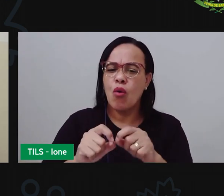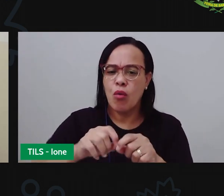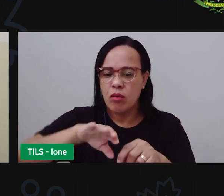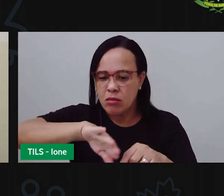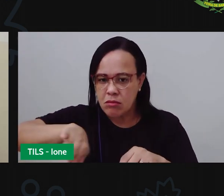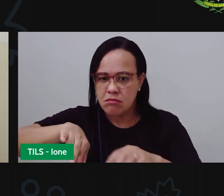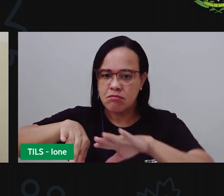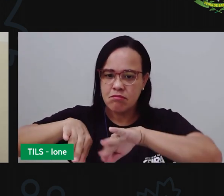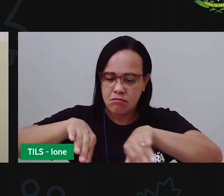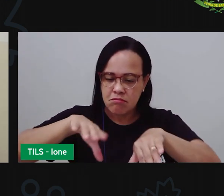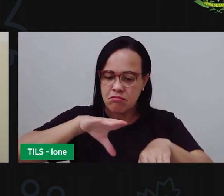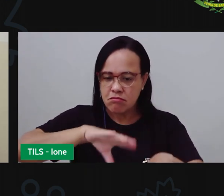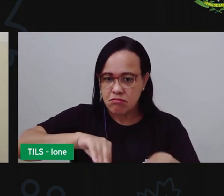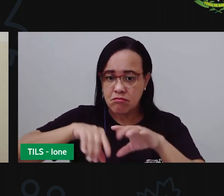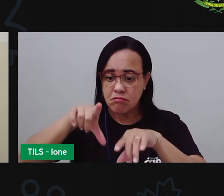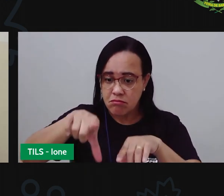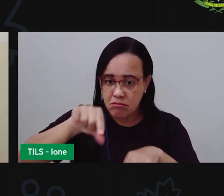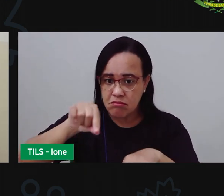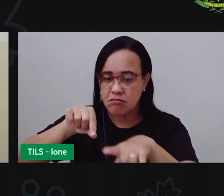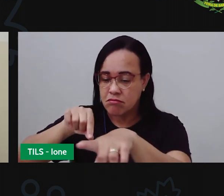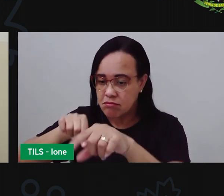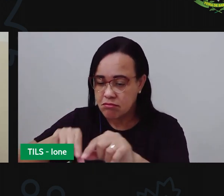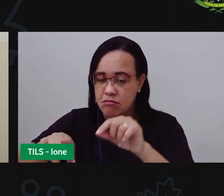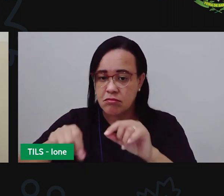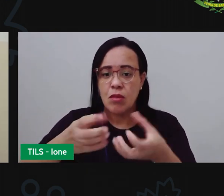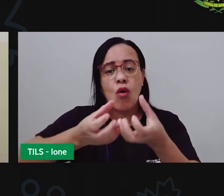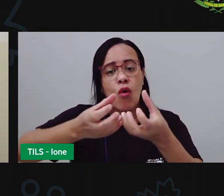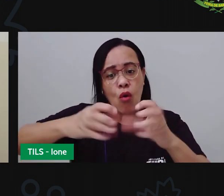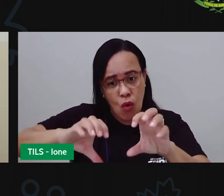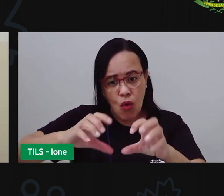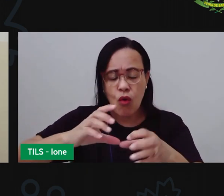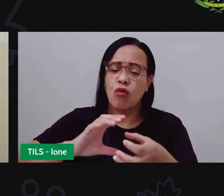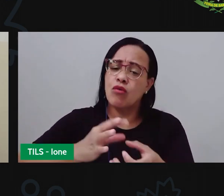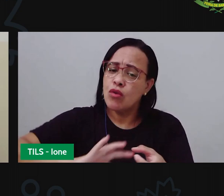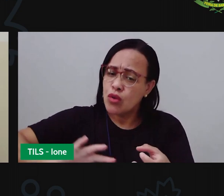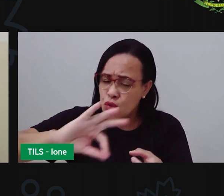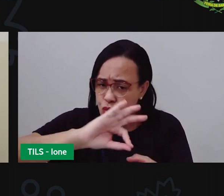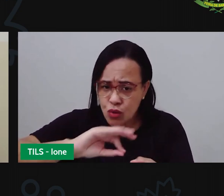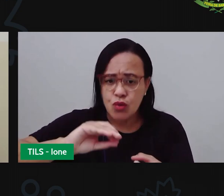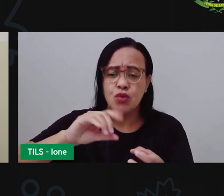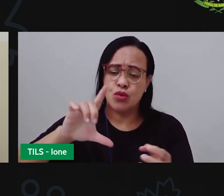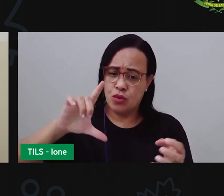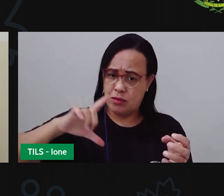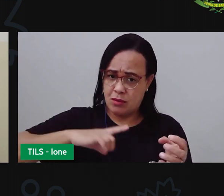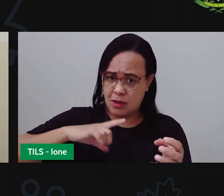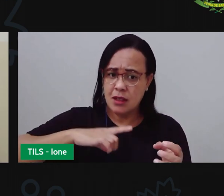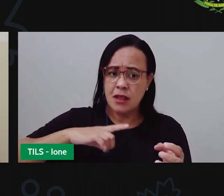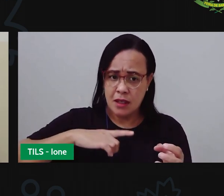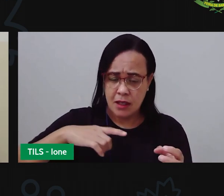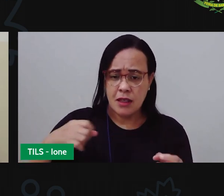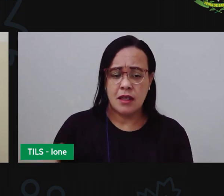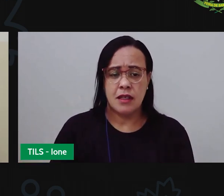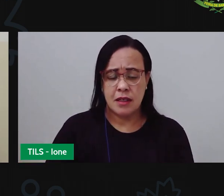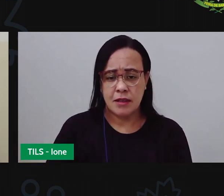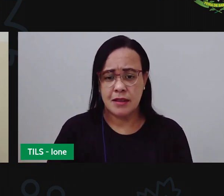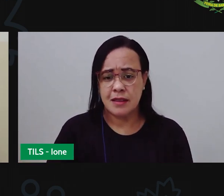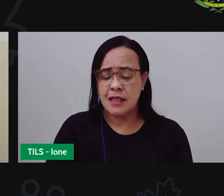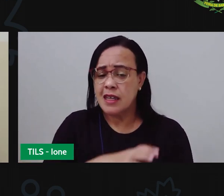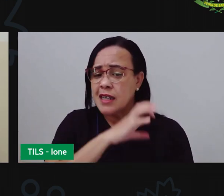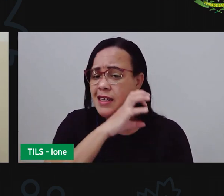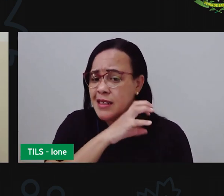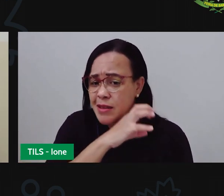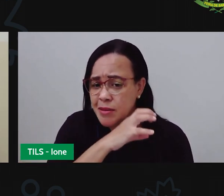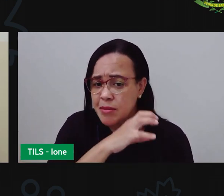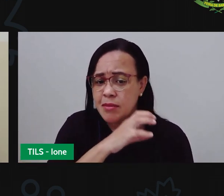Casca de ovo, né? Resíduos também de seres humanos, de animais.